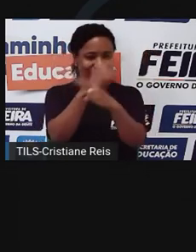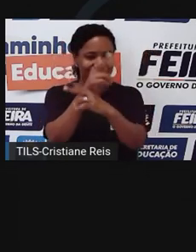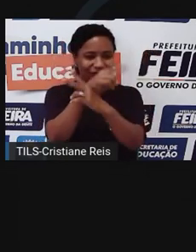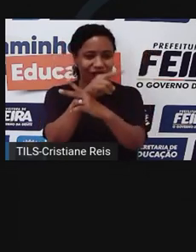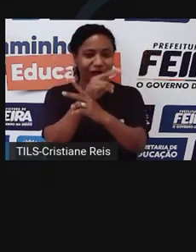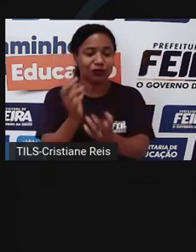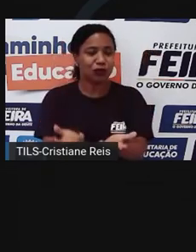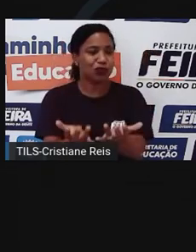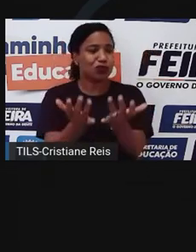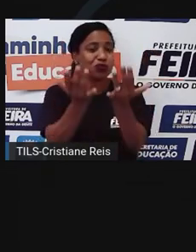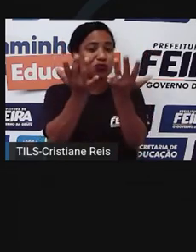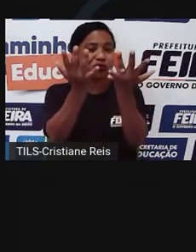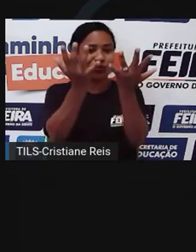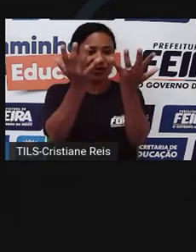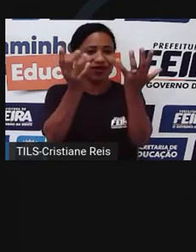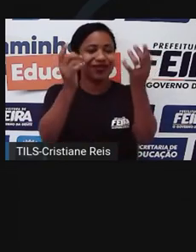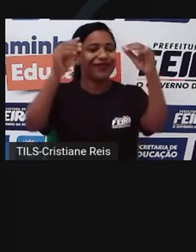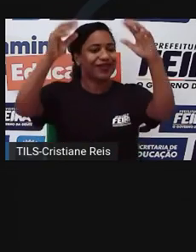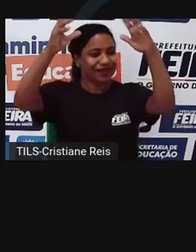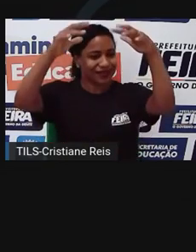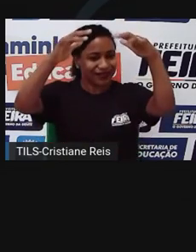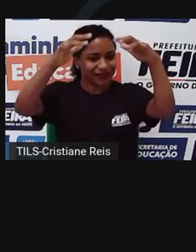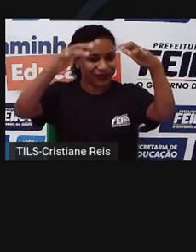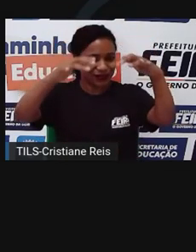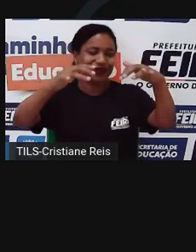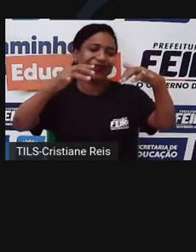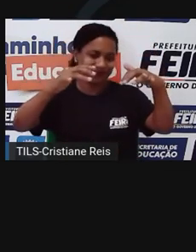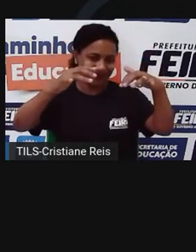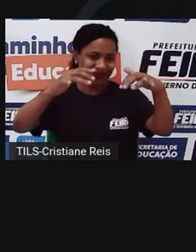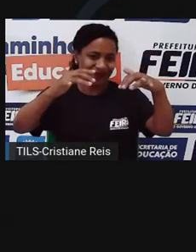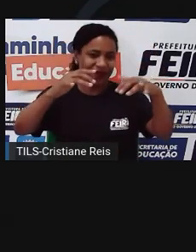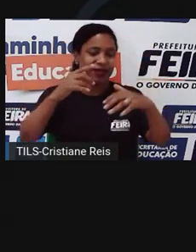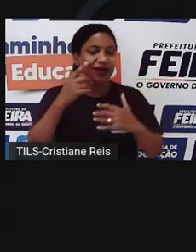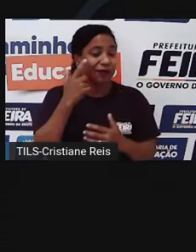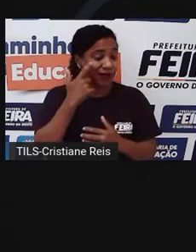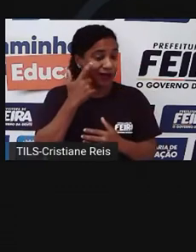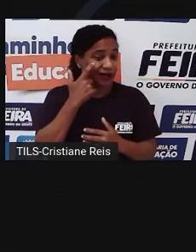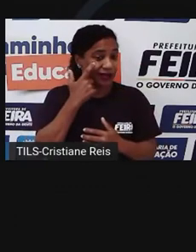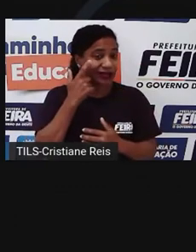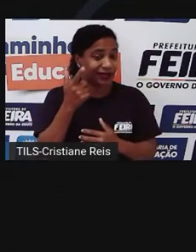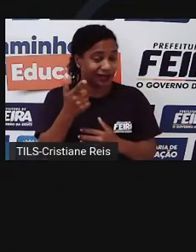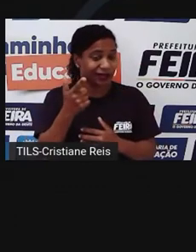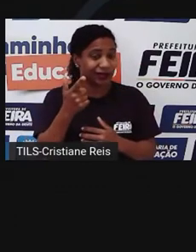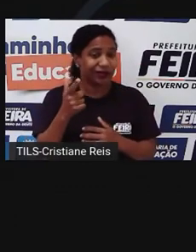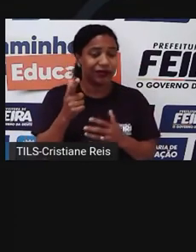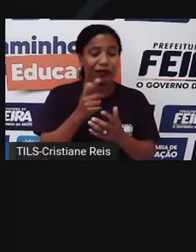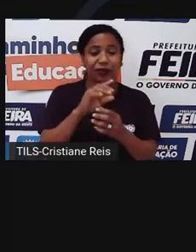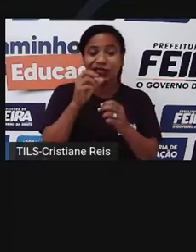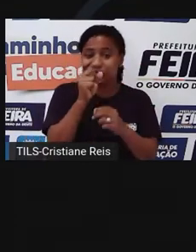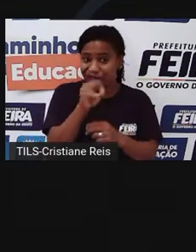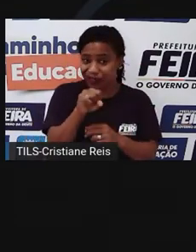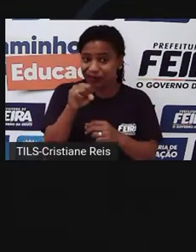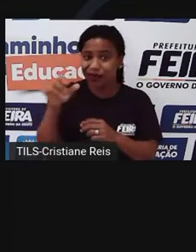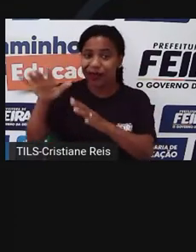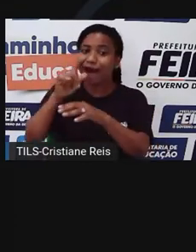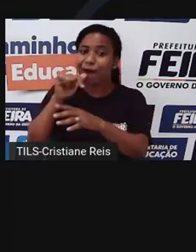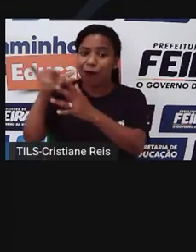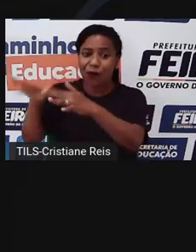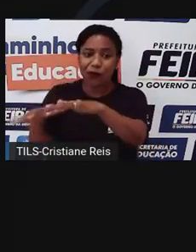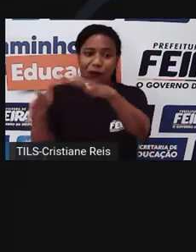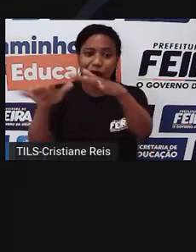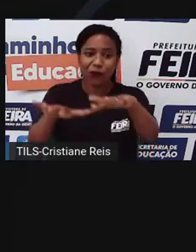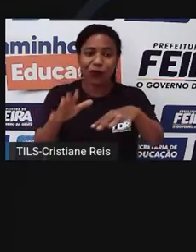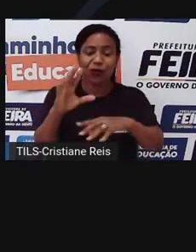superfície. Então uma região, naturalmente, a tendência dela é de aridez. A não ser que esteja muito próxima do oceano aqui. No entanto,